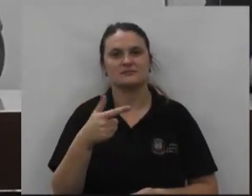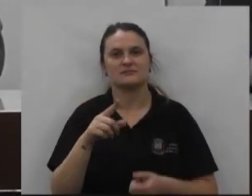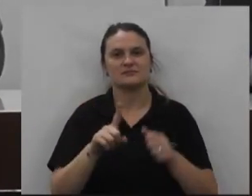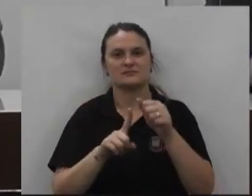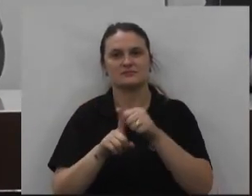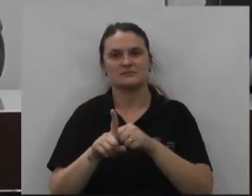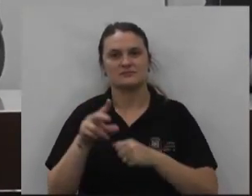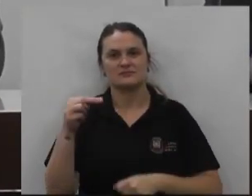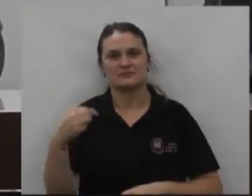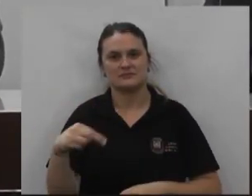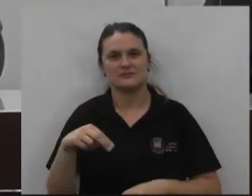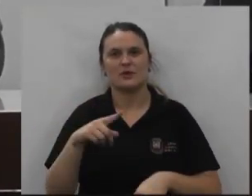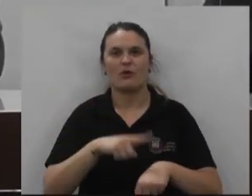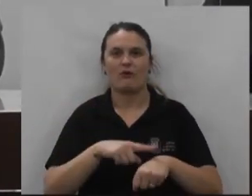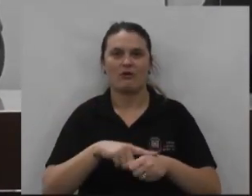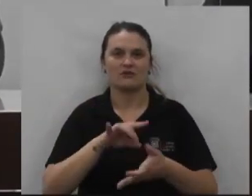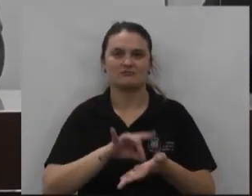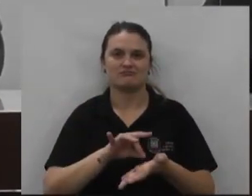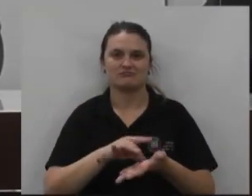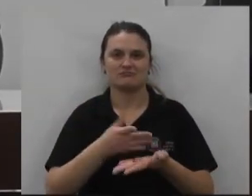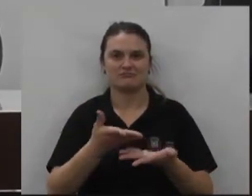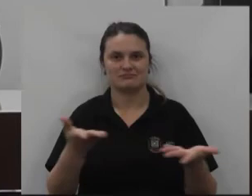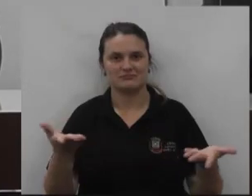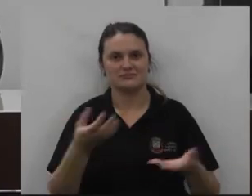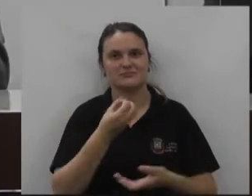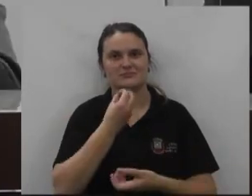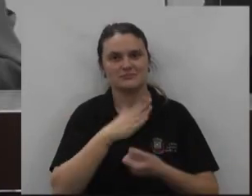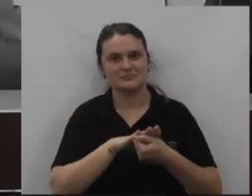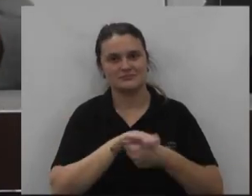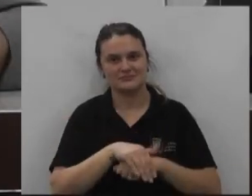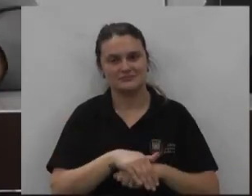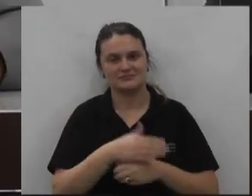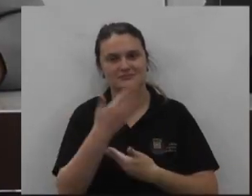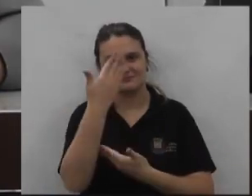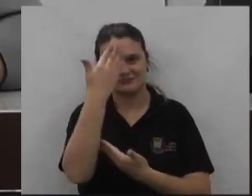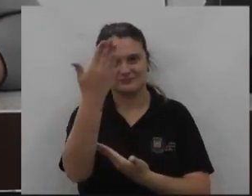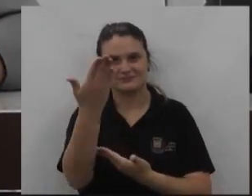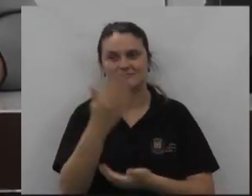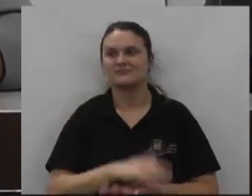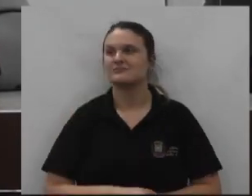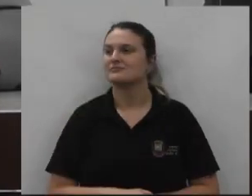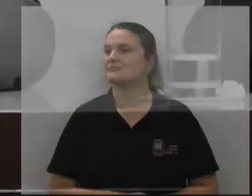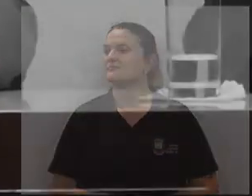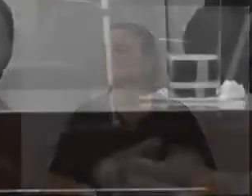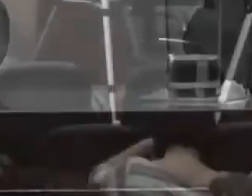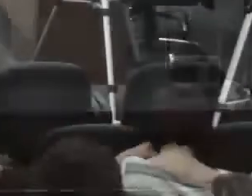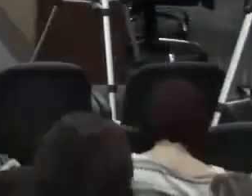12 de novembro em horário regimental senhoras e senhores a todos muito boa noite